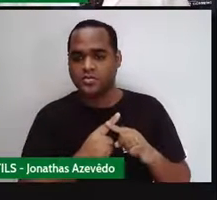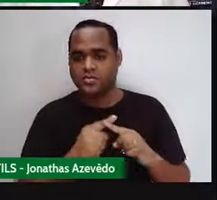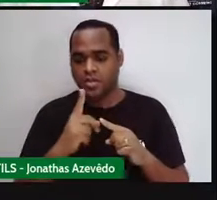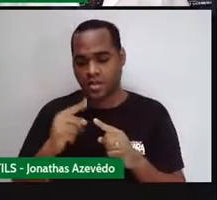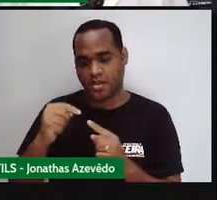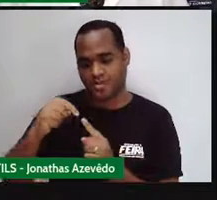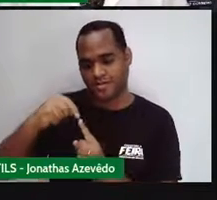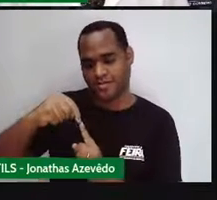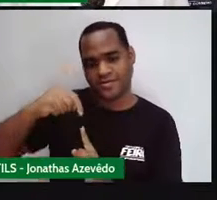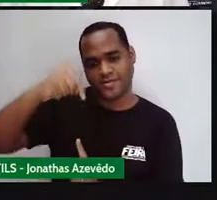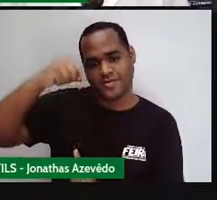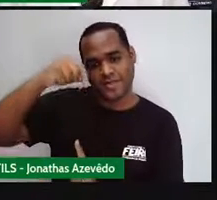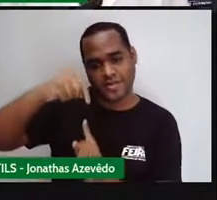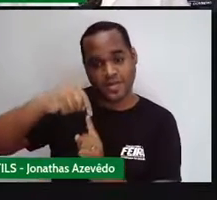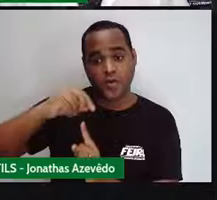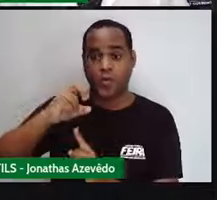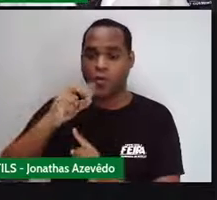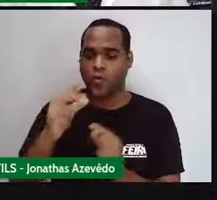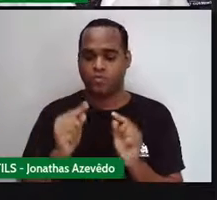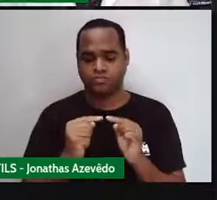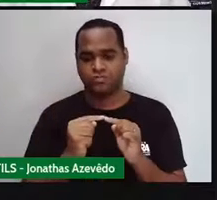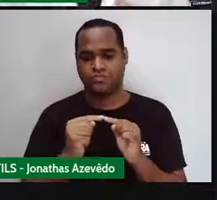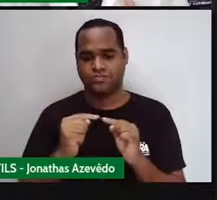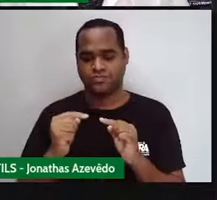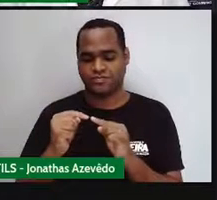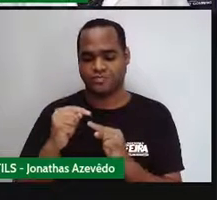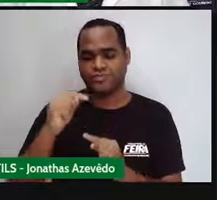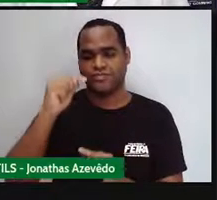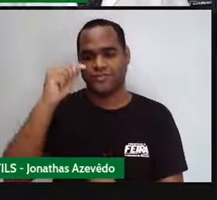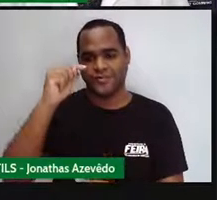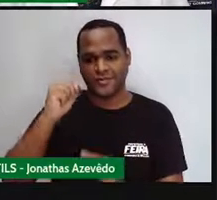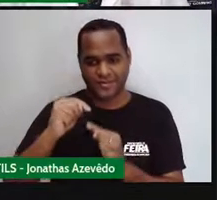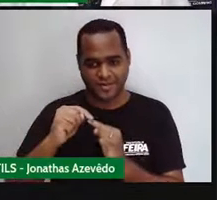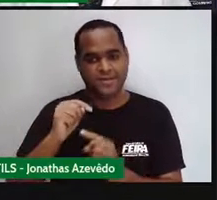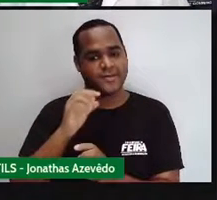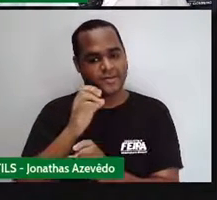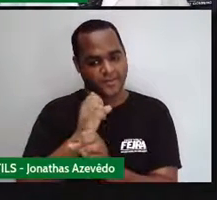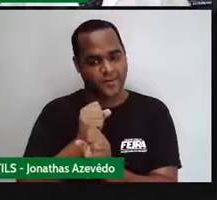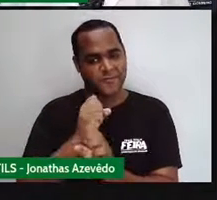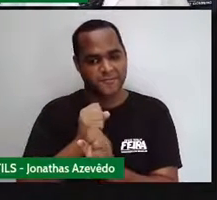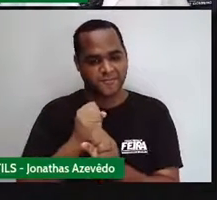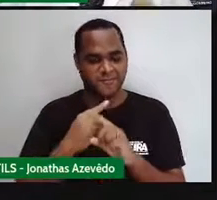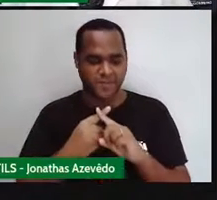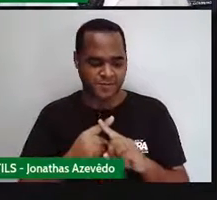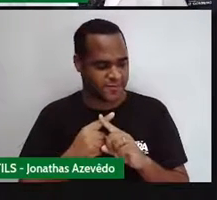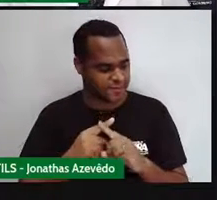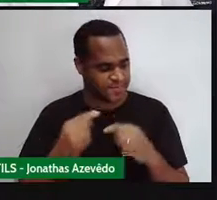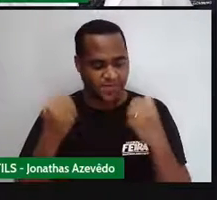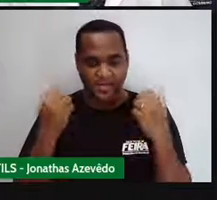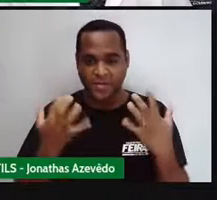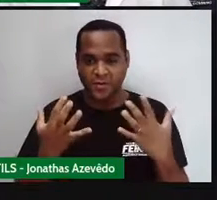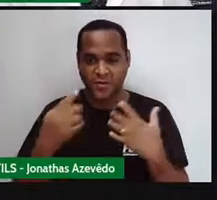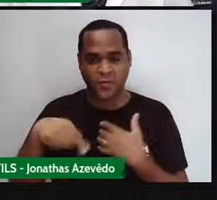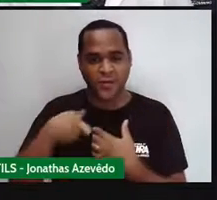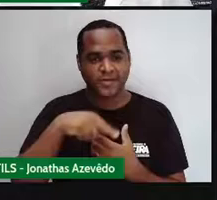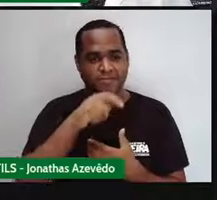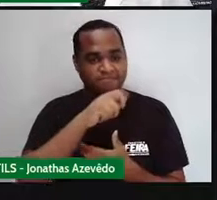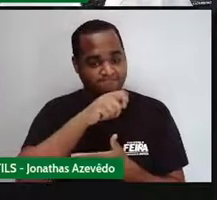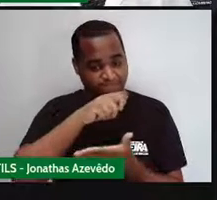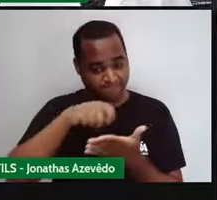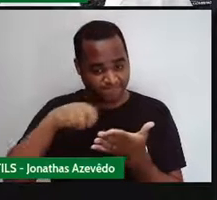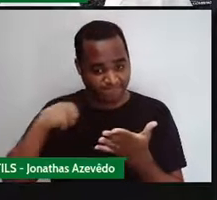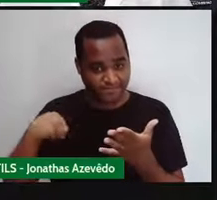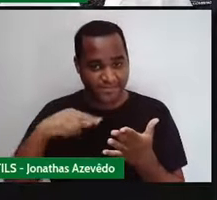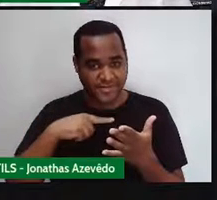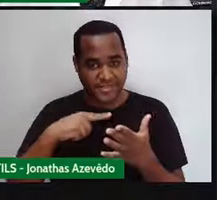medida da altura ou largura. Beleza? Então, a gente escreveu essa expressãozinha aqui na